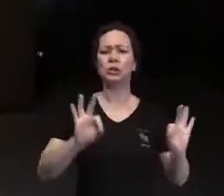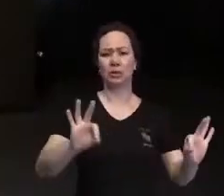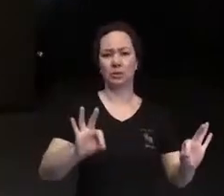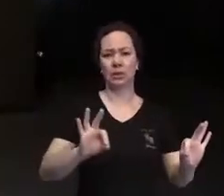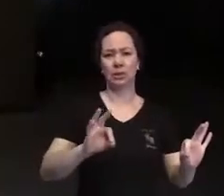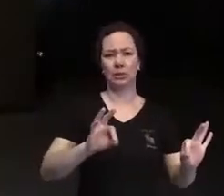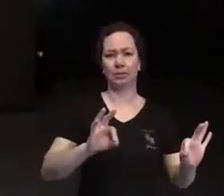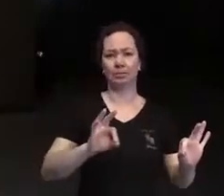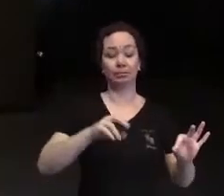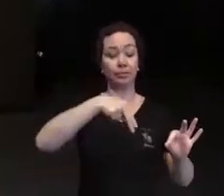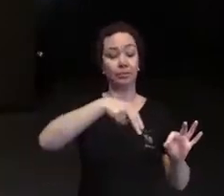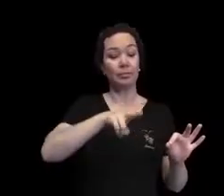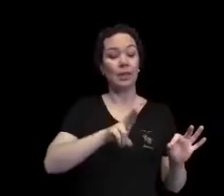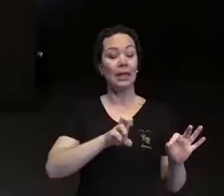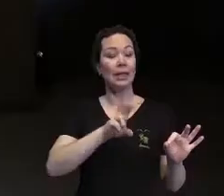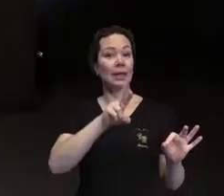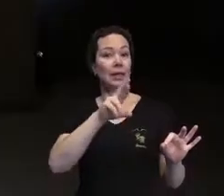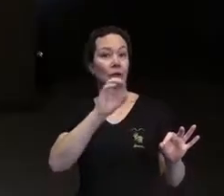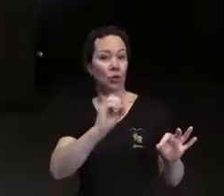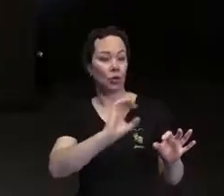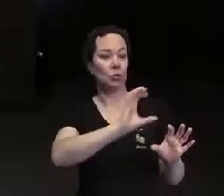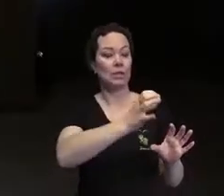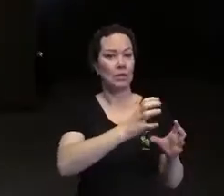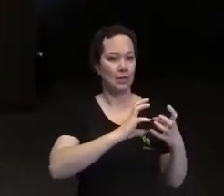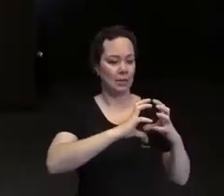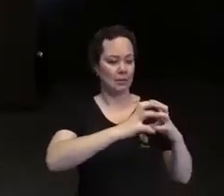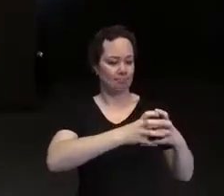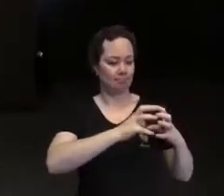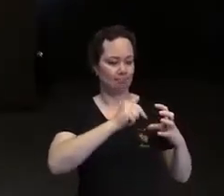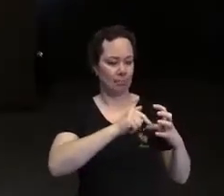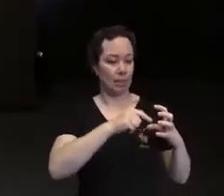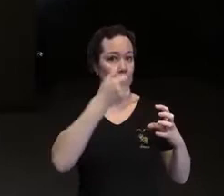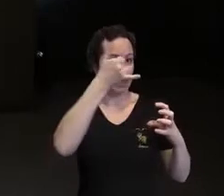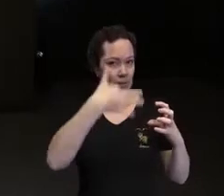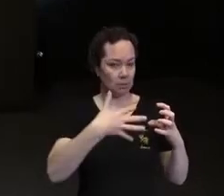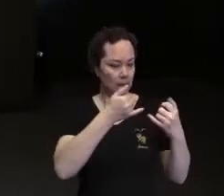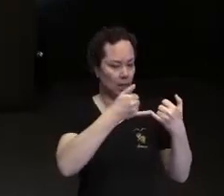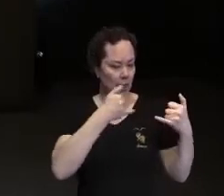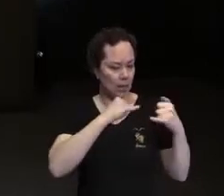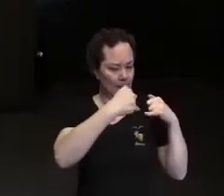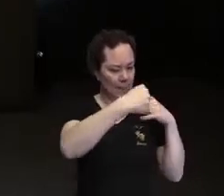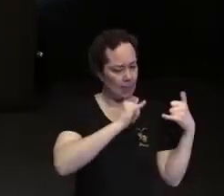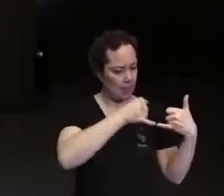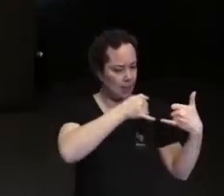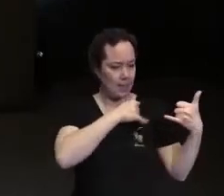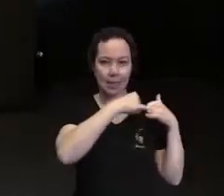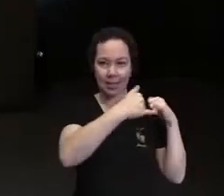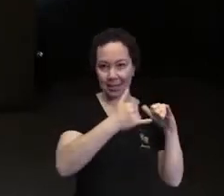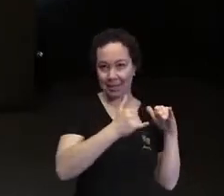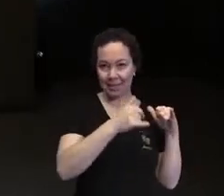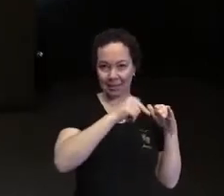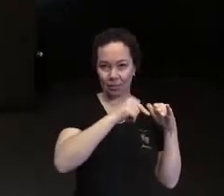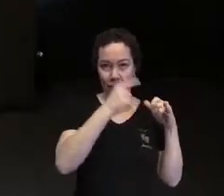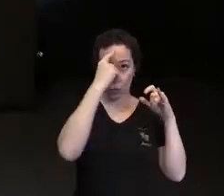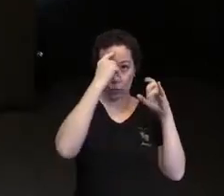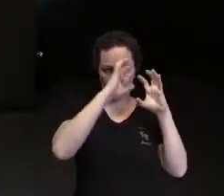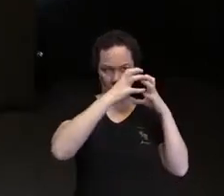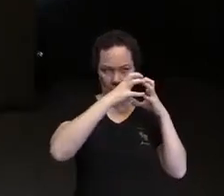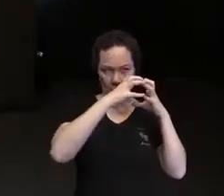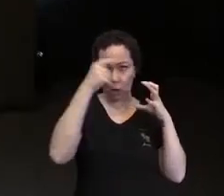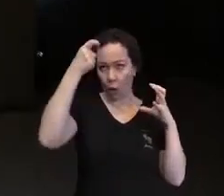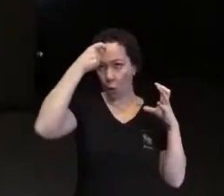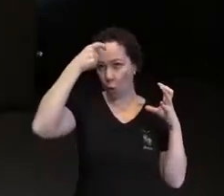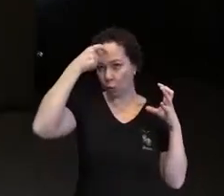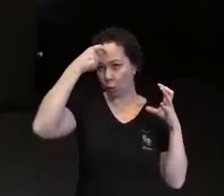neurociência, que explica as interações que existem entre o cérebro e a consciência humana, diz que